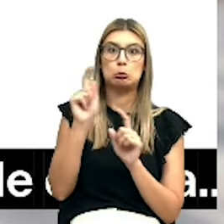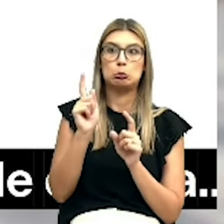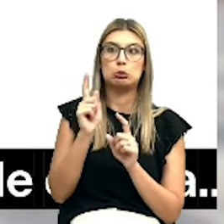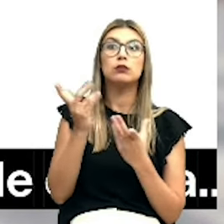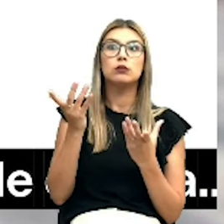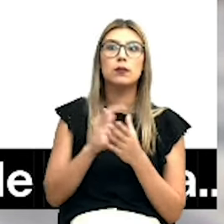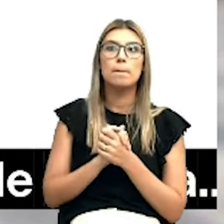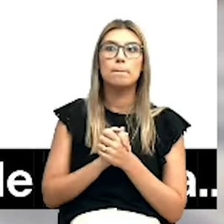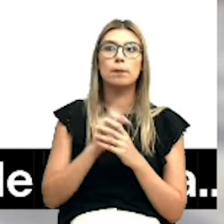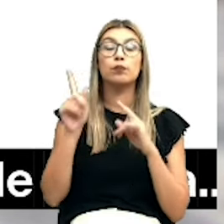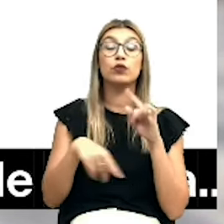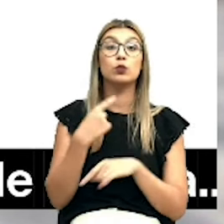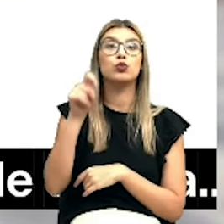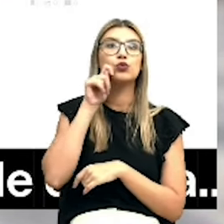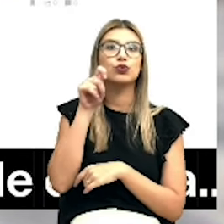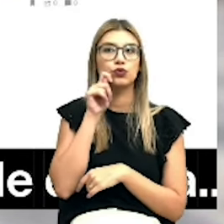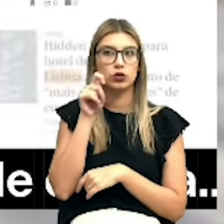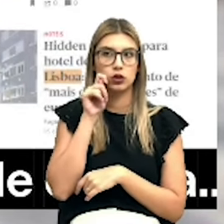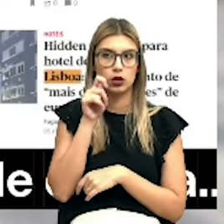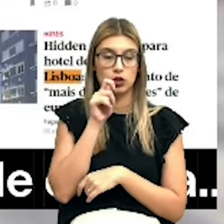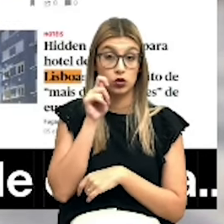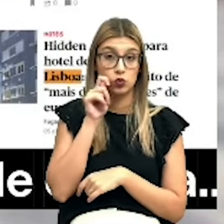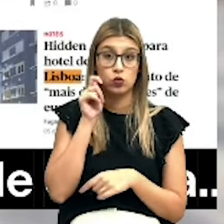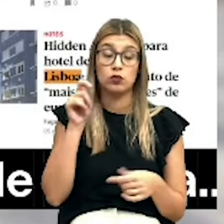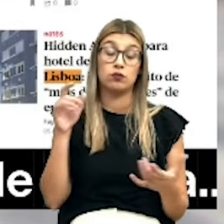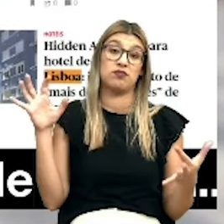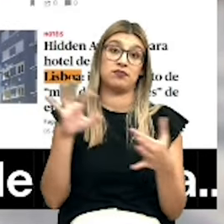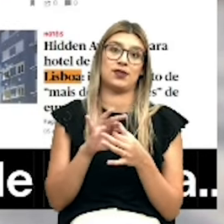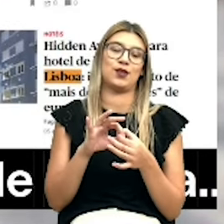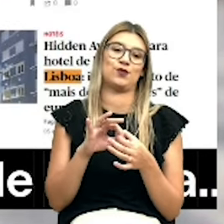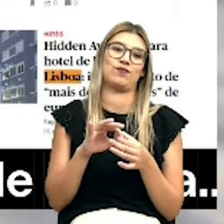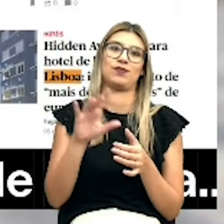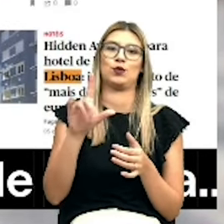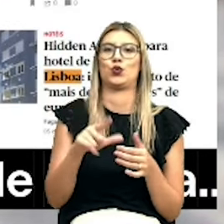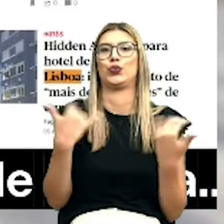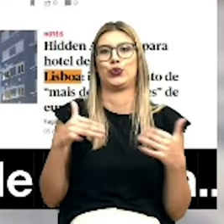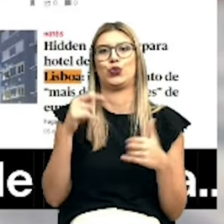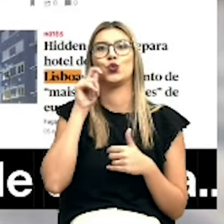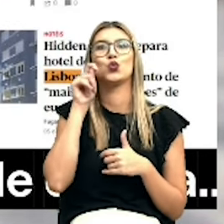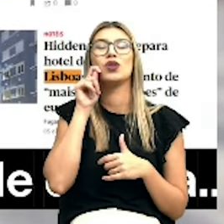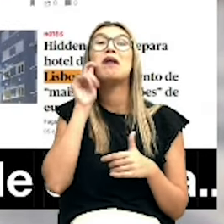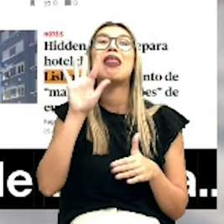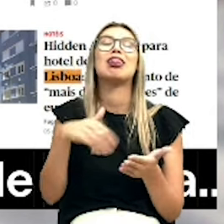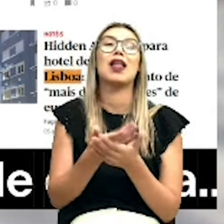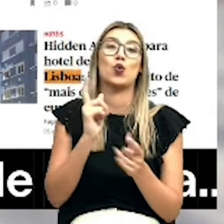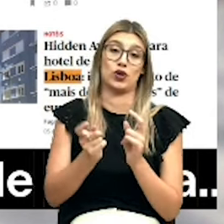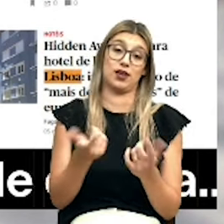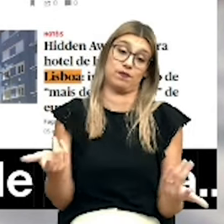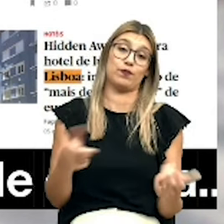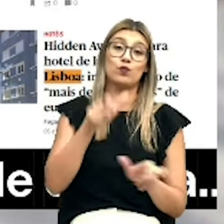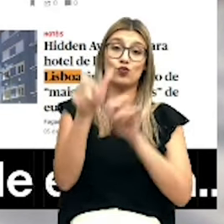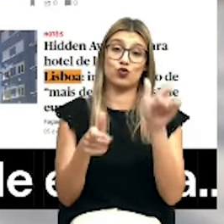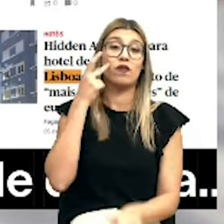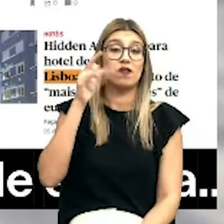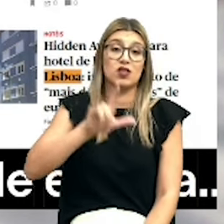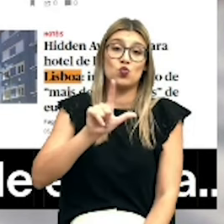Depois temos o excesso de turismo, que é a grande estrela da cidade, que implicou também uma inevitável degradação do bem-estar e qualidade da vida de